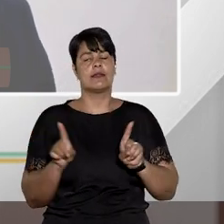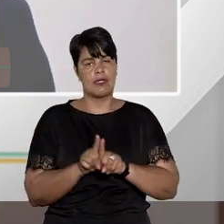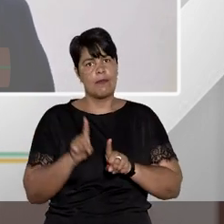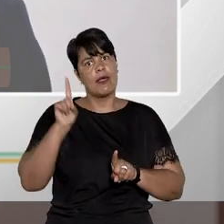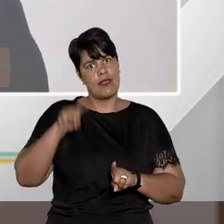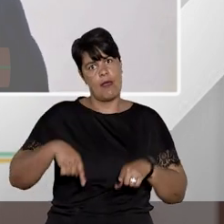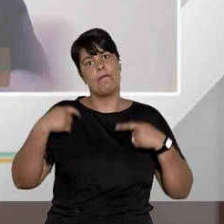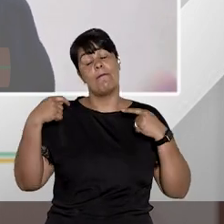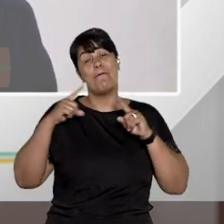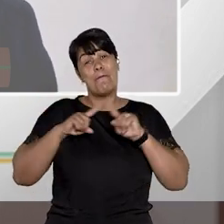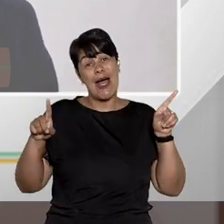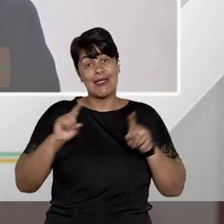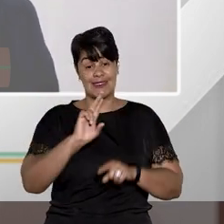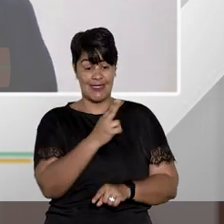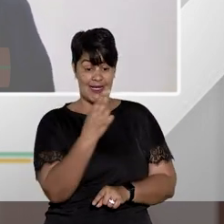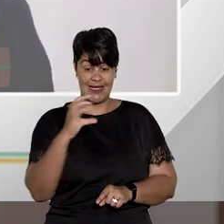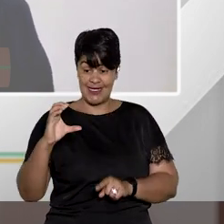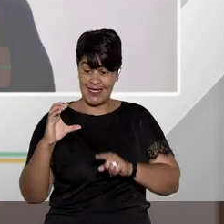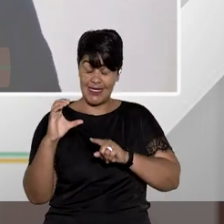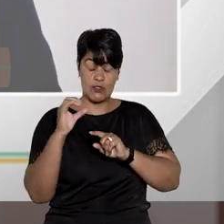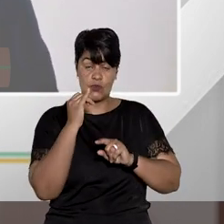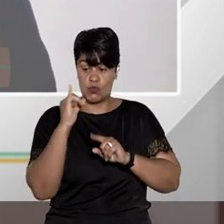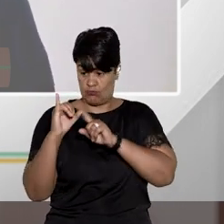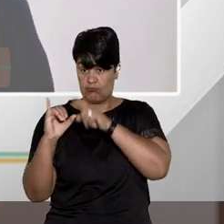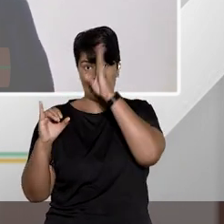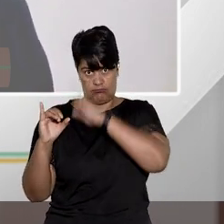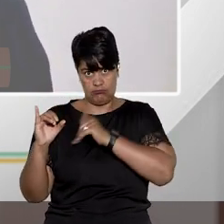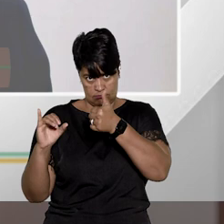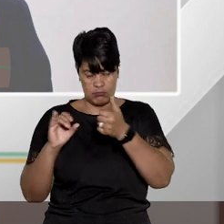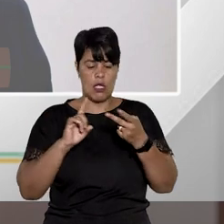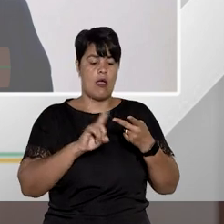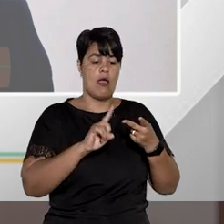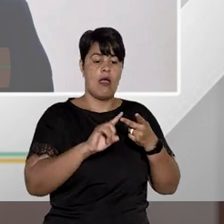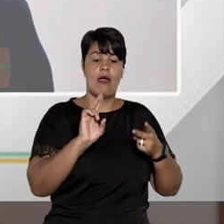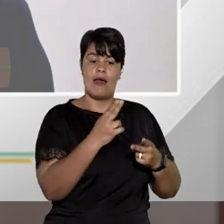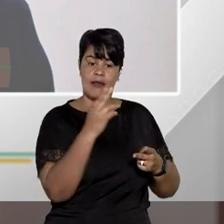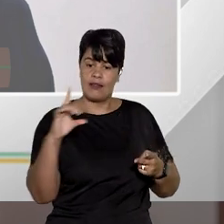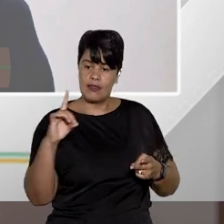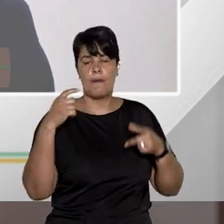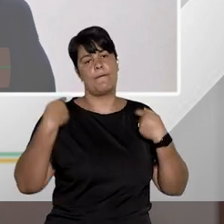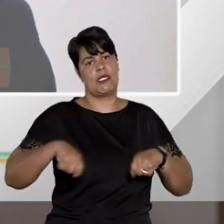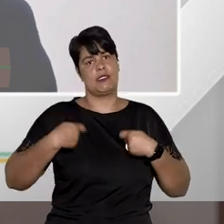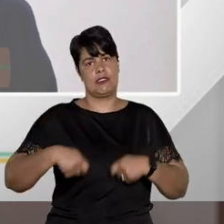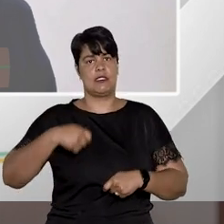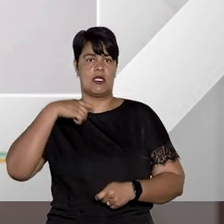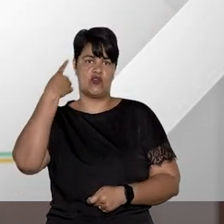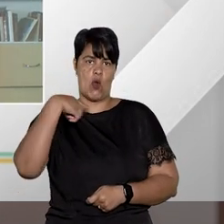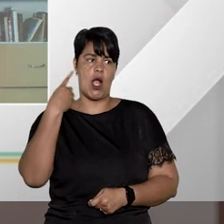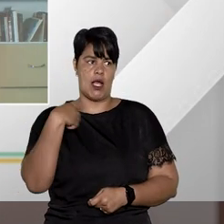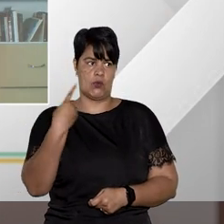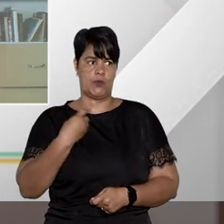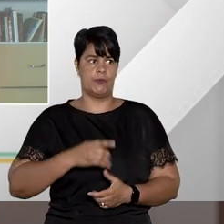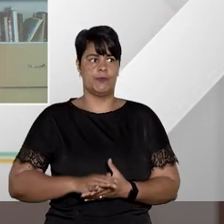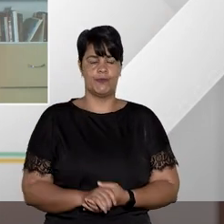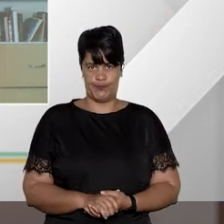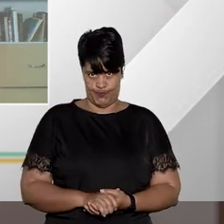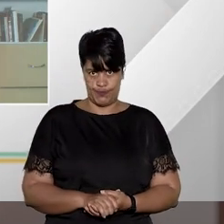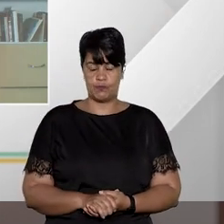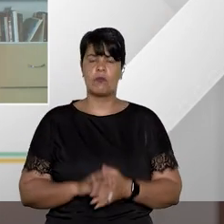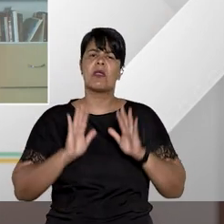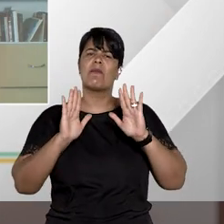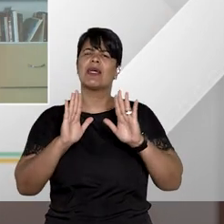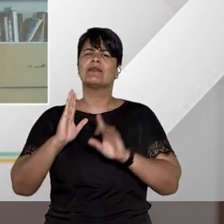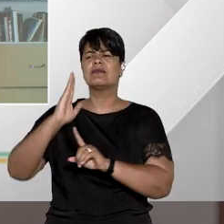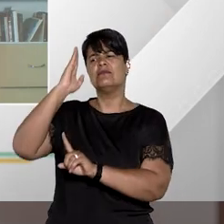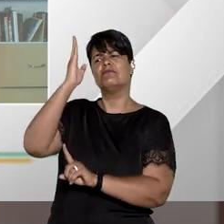de contratação, seja de advogado, seja de um defensor público ou defensor da ativa. Agora, quem se dirige o